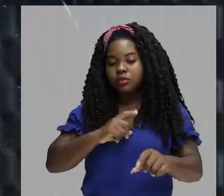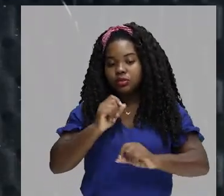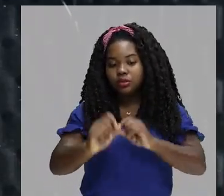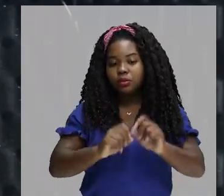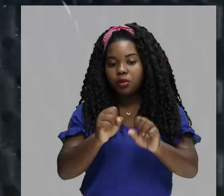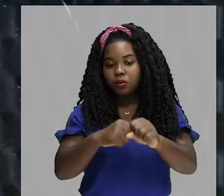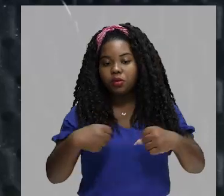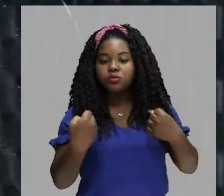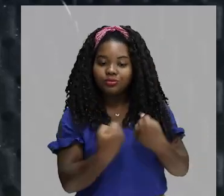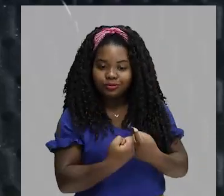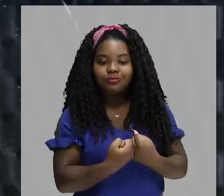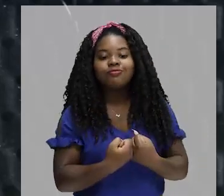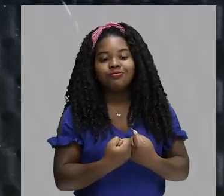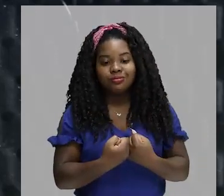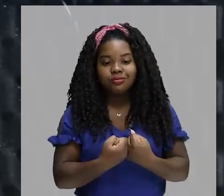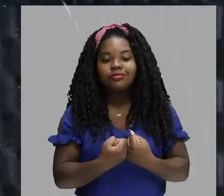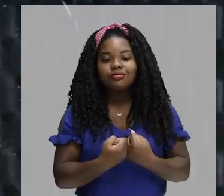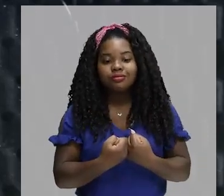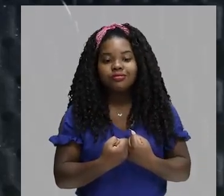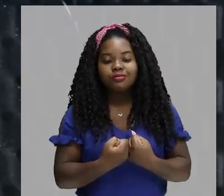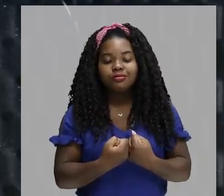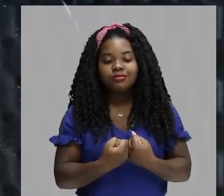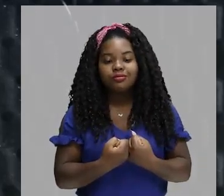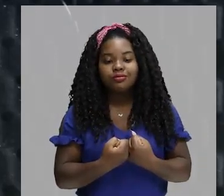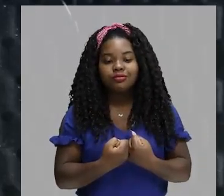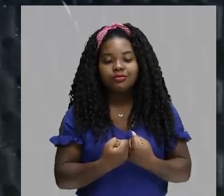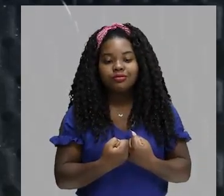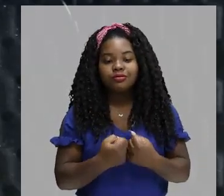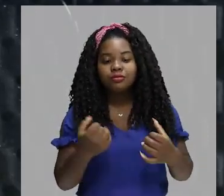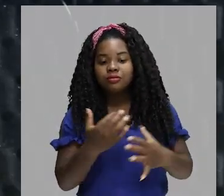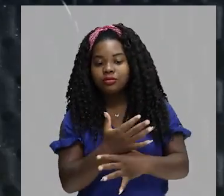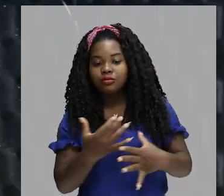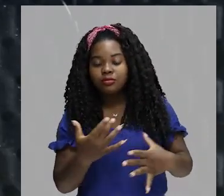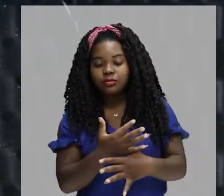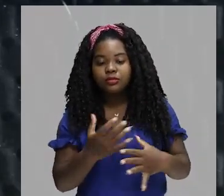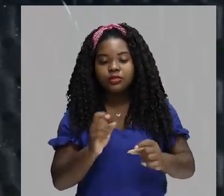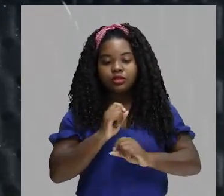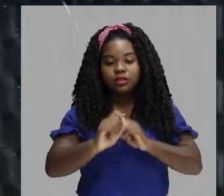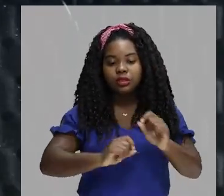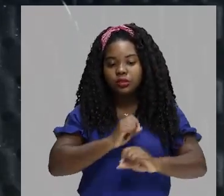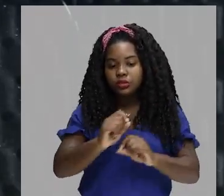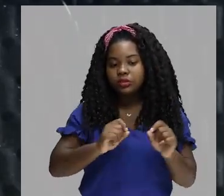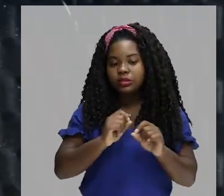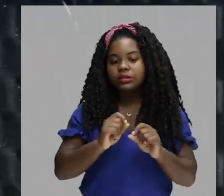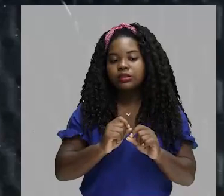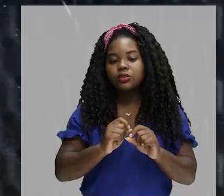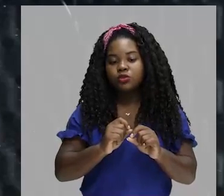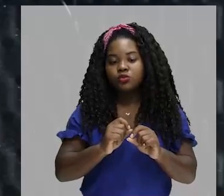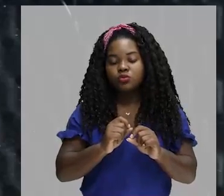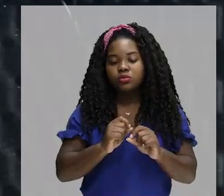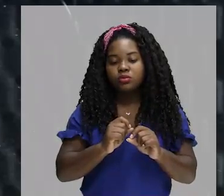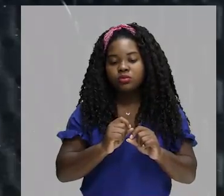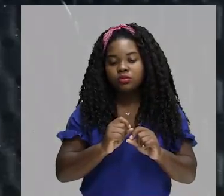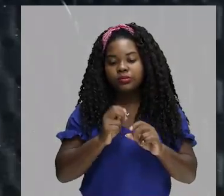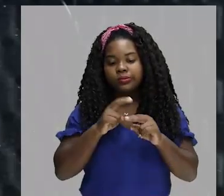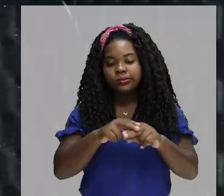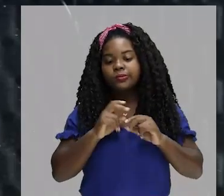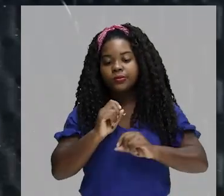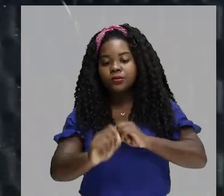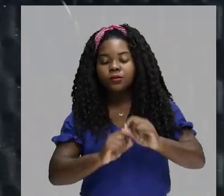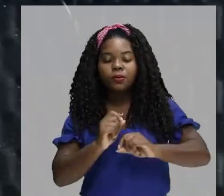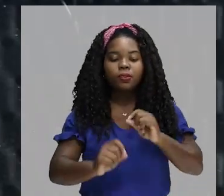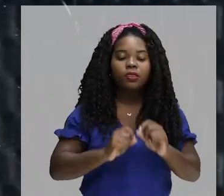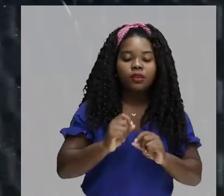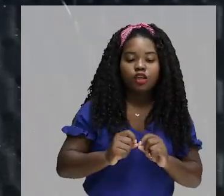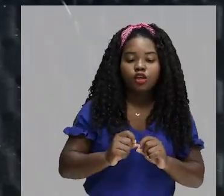uma sociedade rigidamente estratificada. A estratificação social faz parte, ela um componente presente